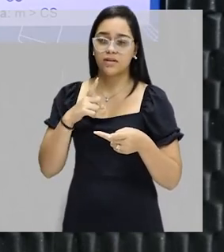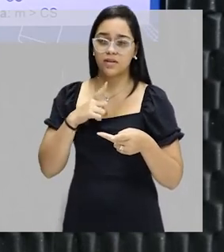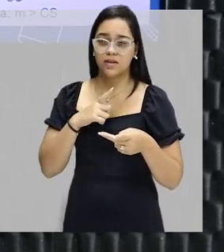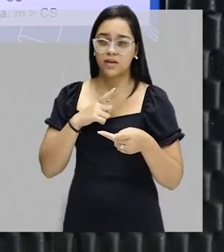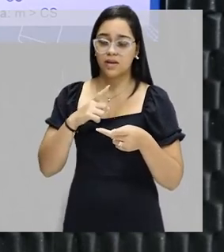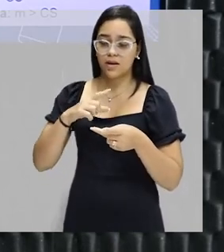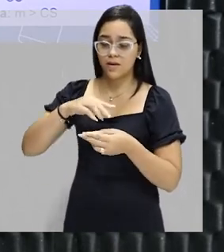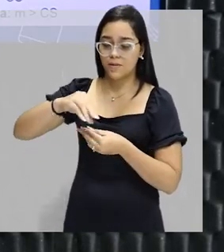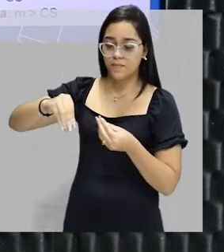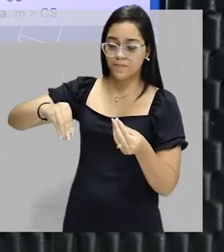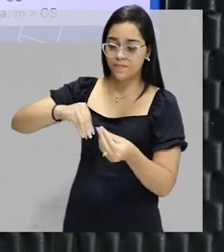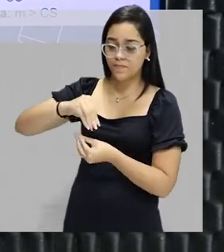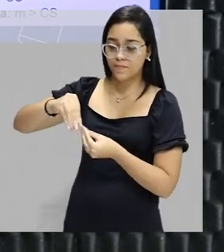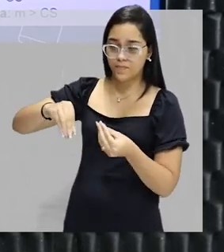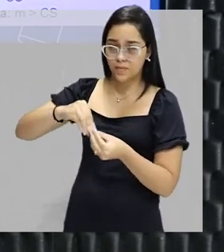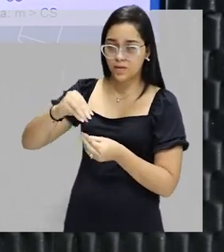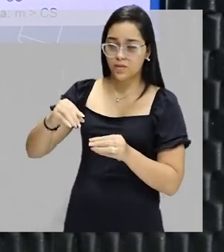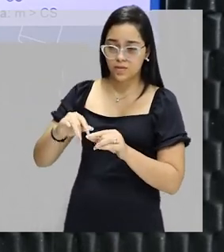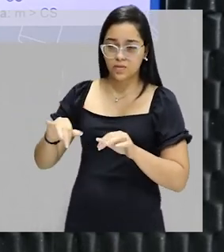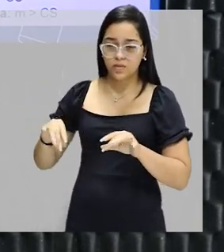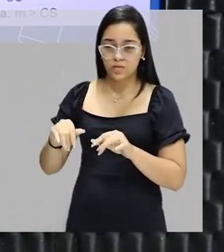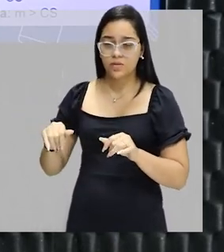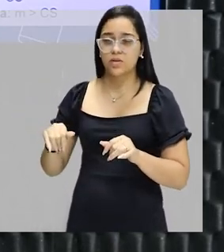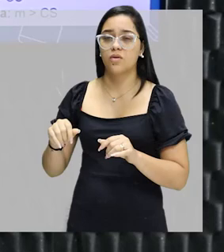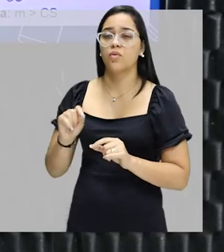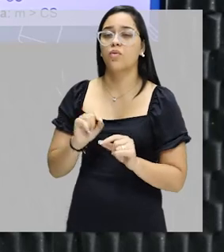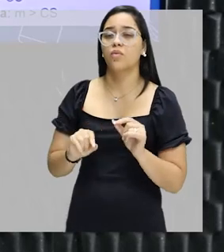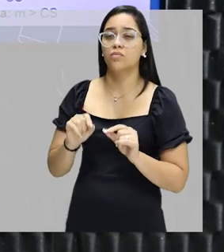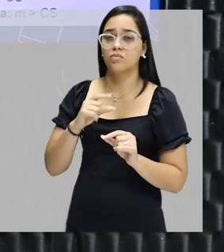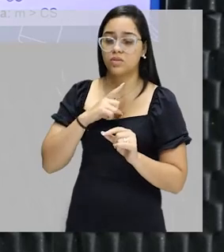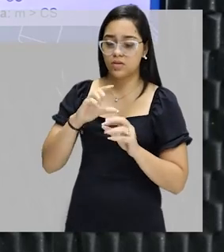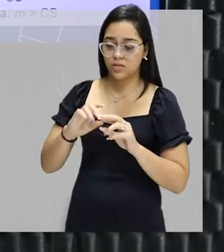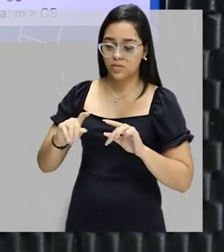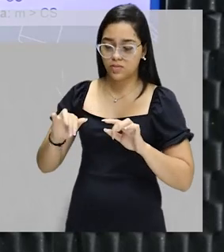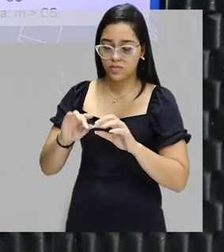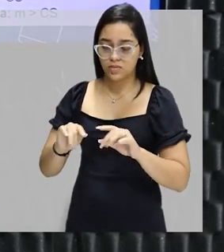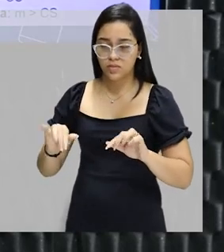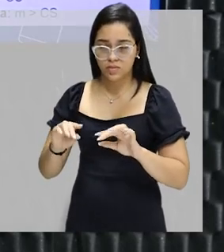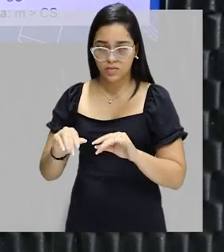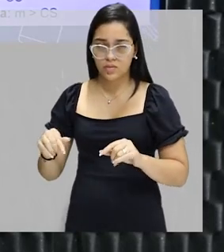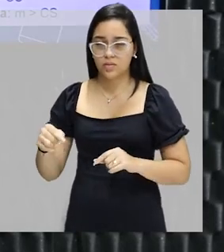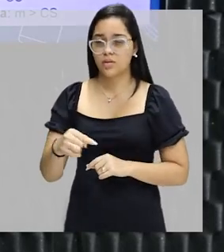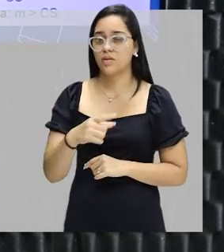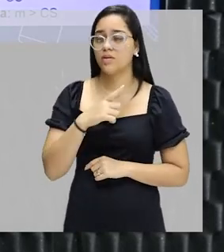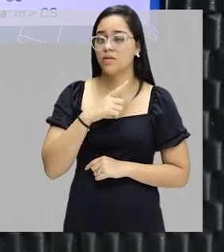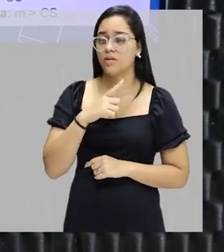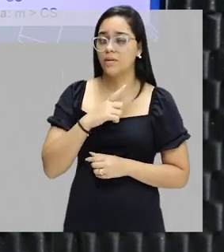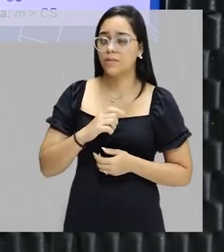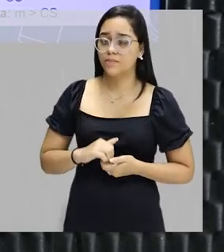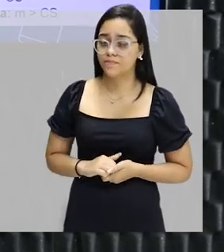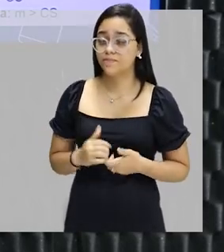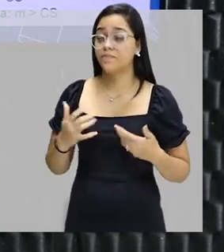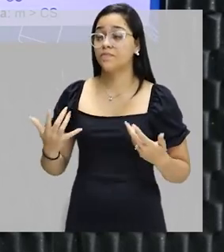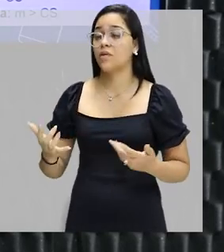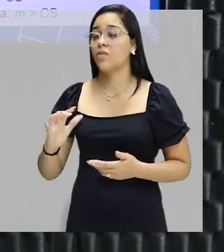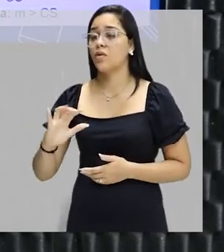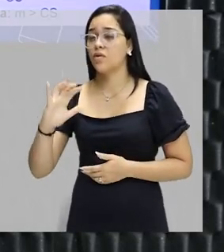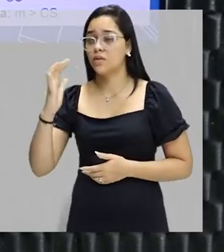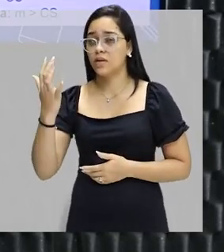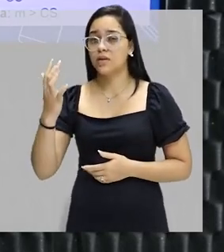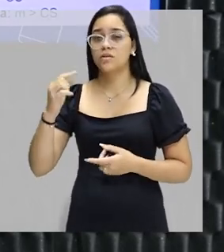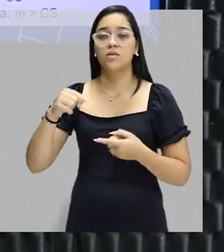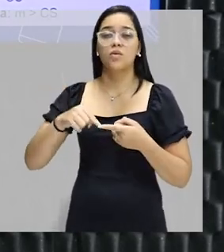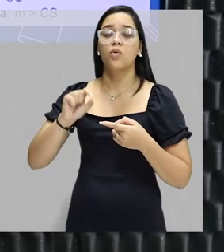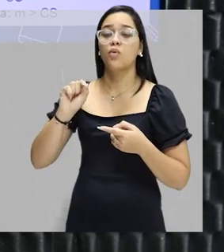dissolução do soluto, é aquele que dissolve o soluto. Normalmente, o nosso solvente